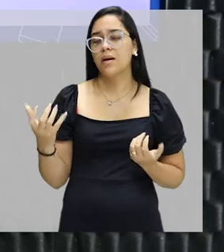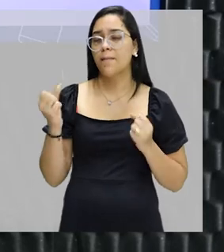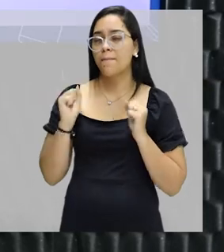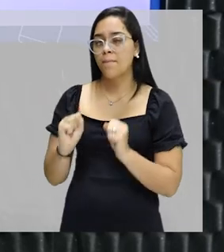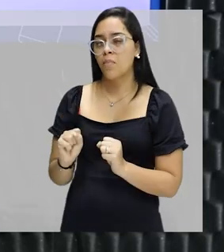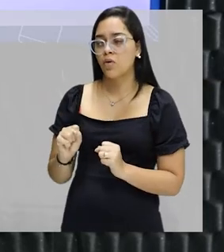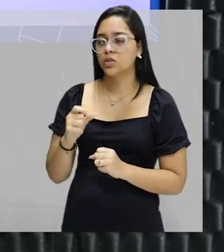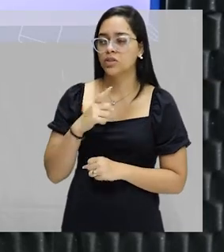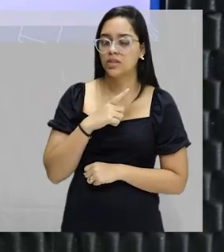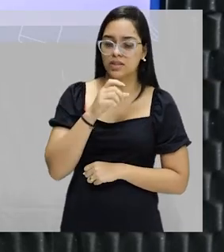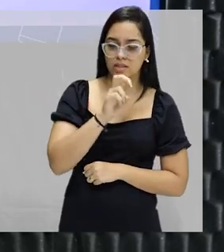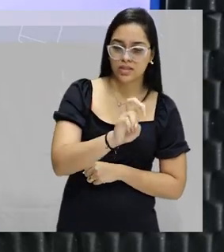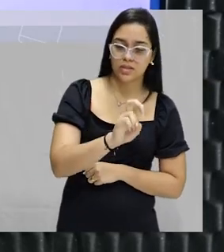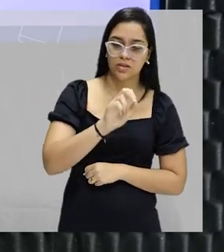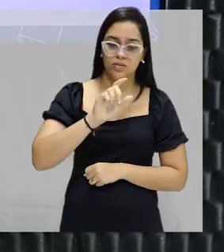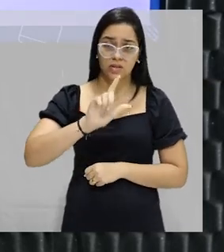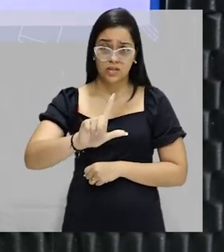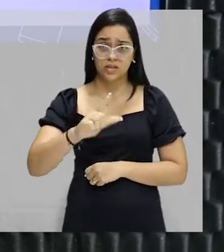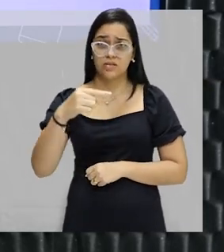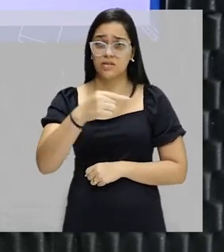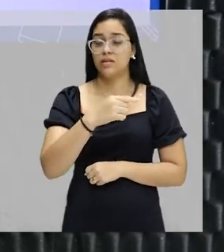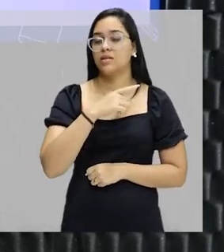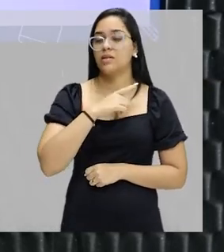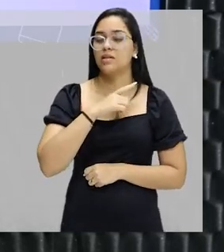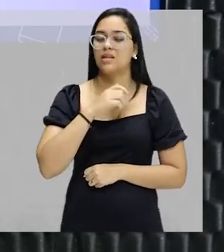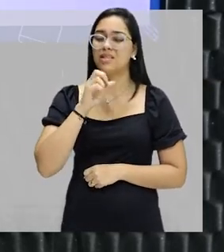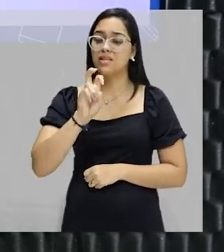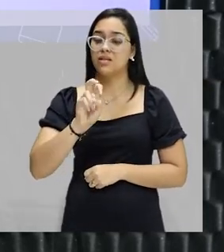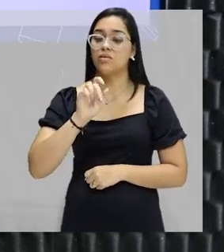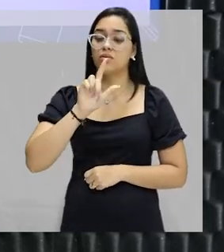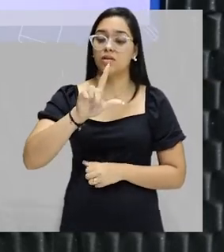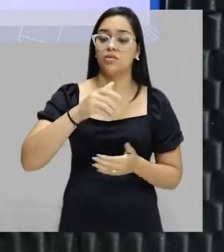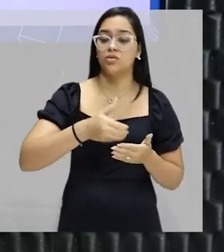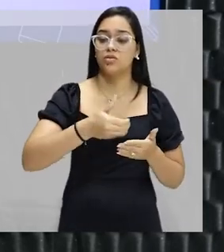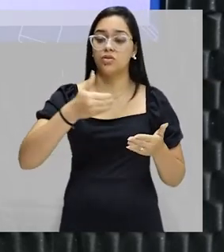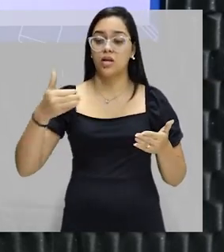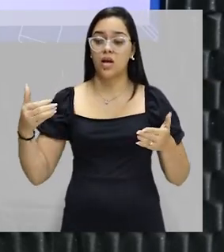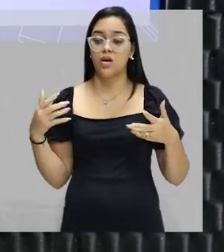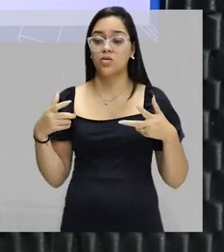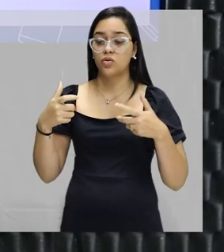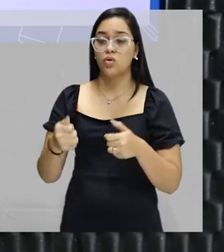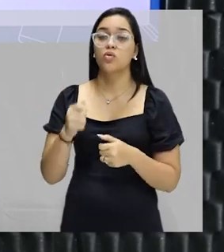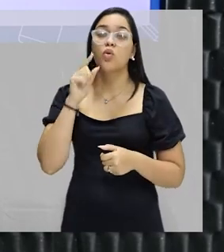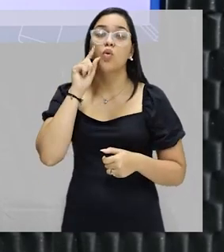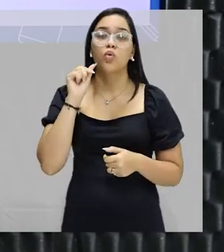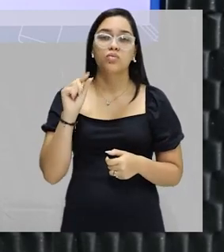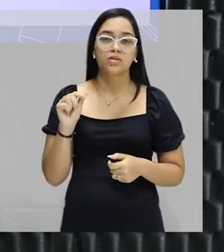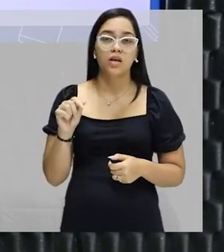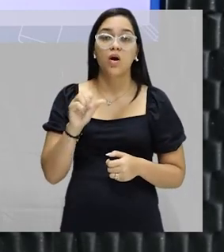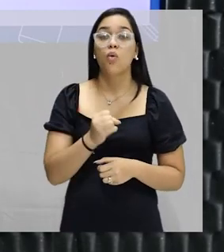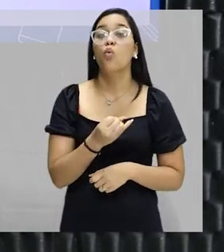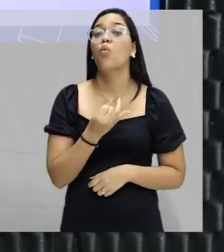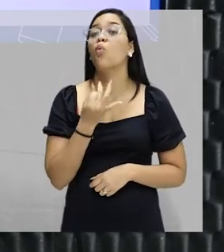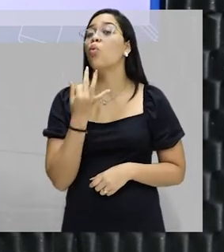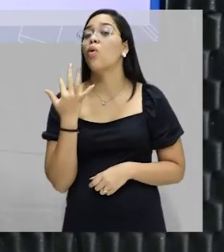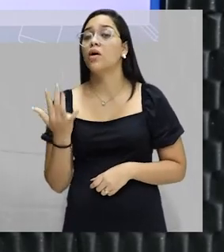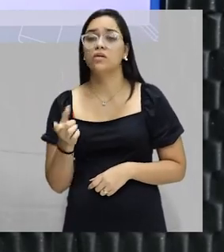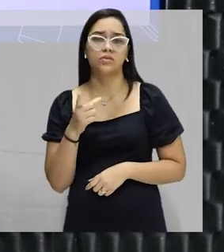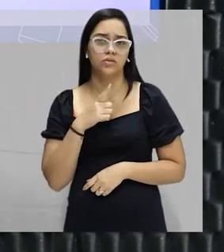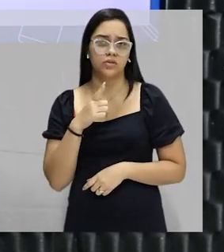extrair esses 5 litros e desses 5 litros retirar todo o sal, quantos gramas a gente